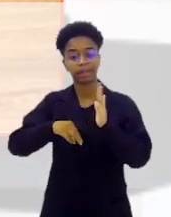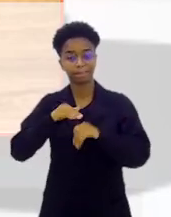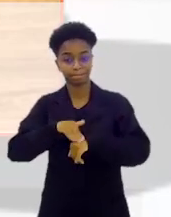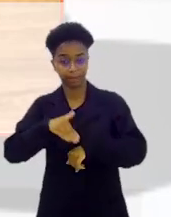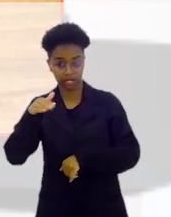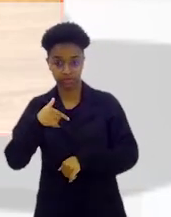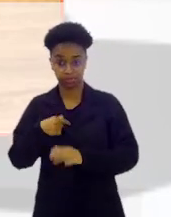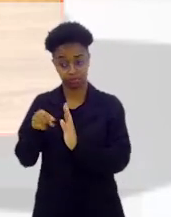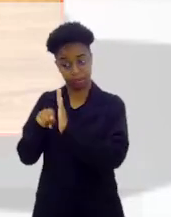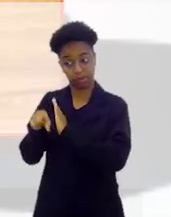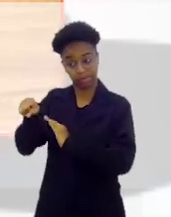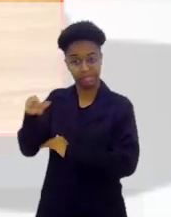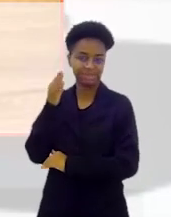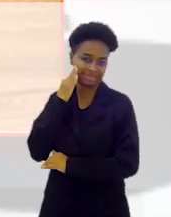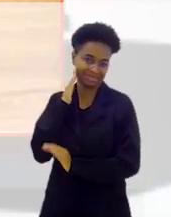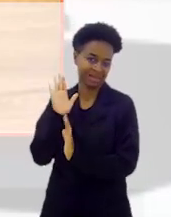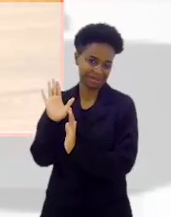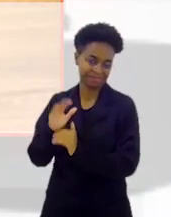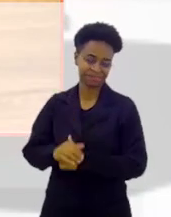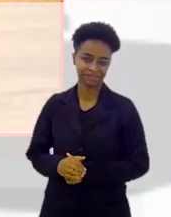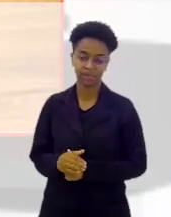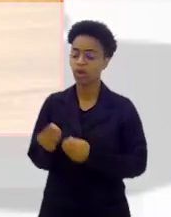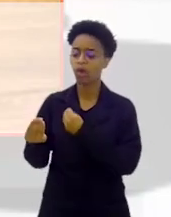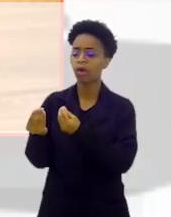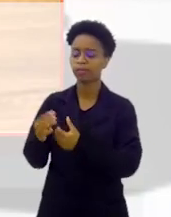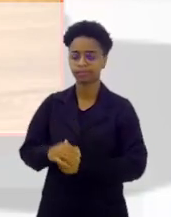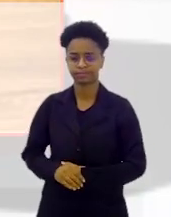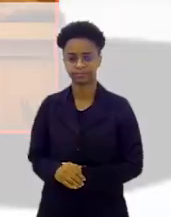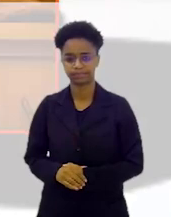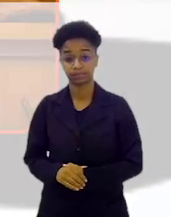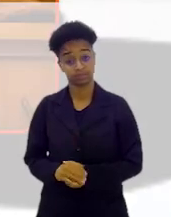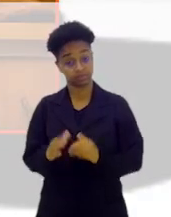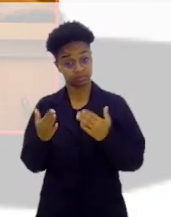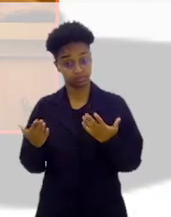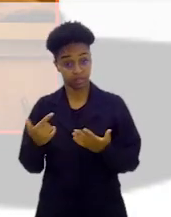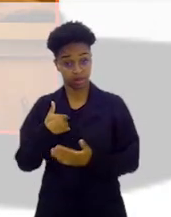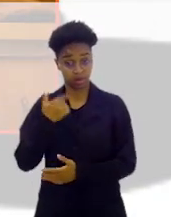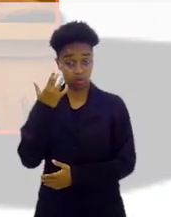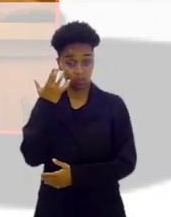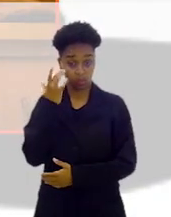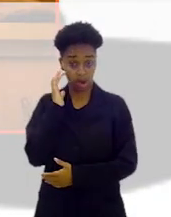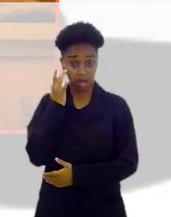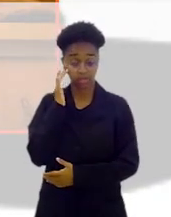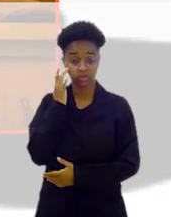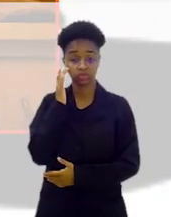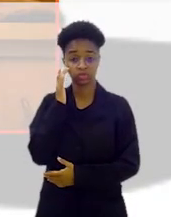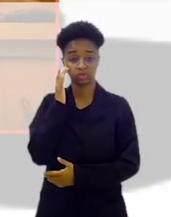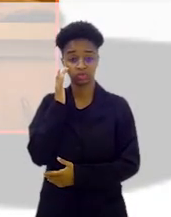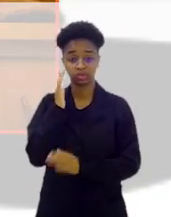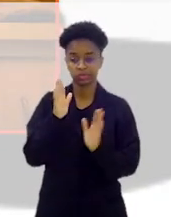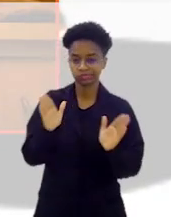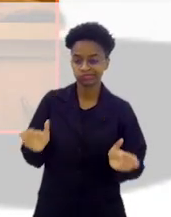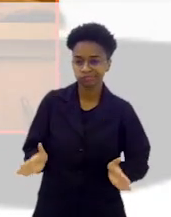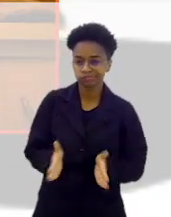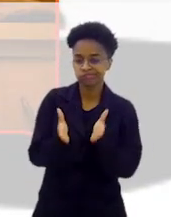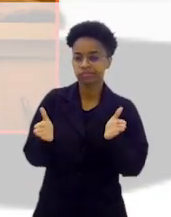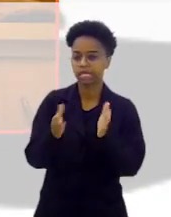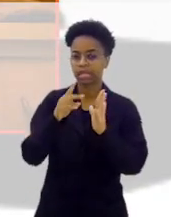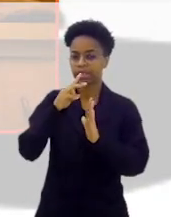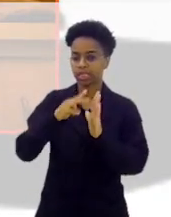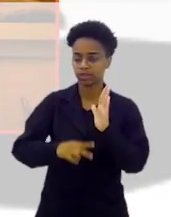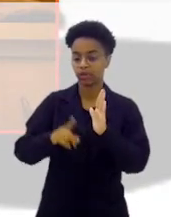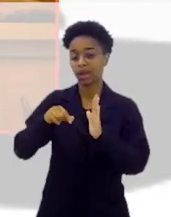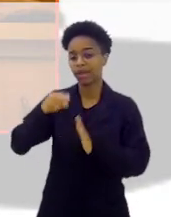mais, perguntando a quem sabe. E aí, José? Olha, eu acho que o estímulo à